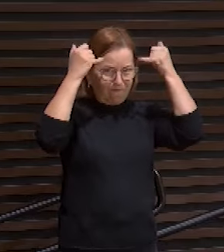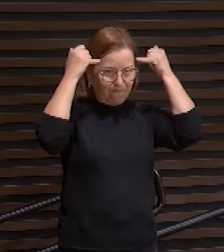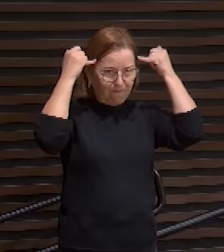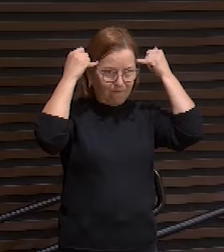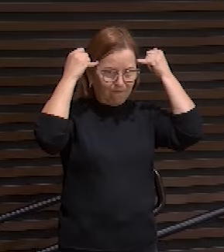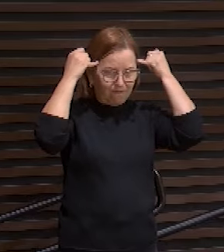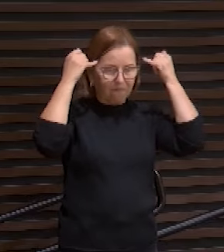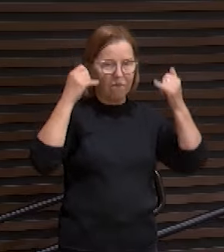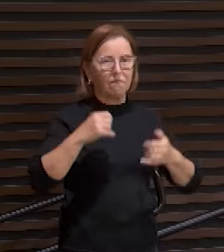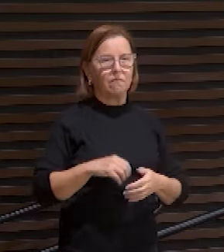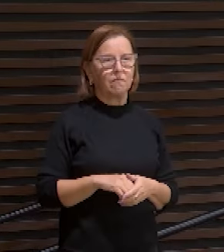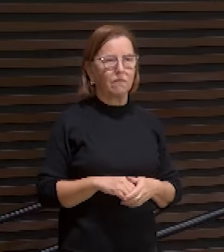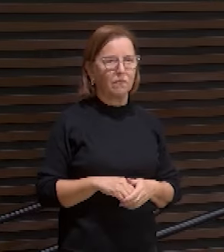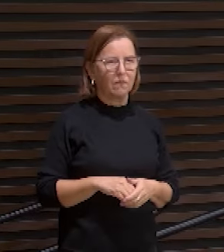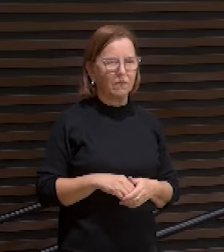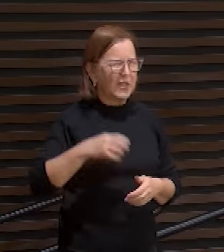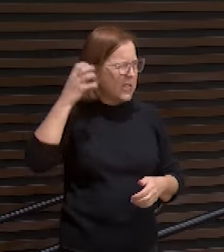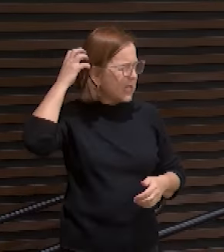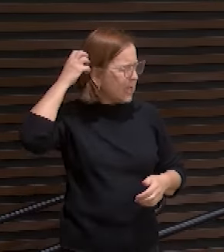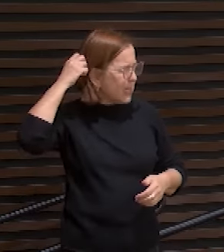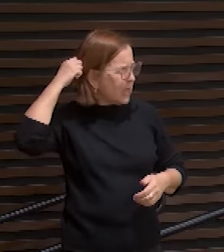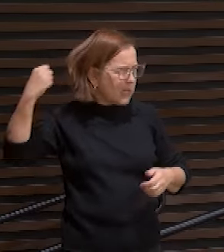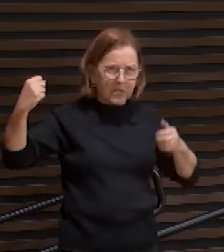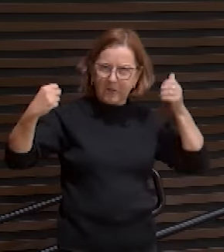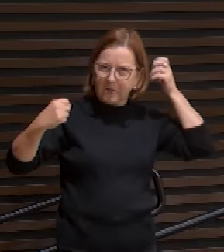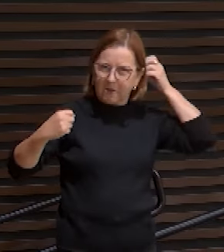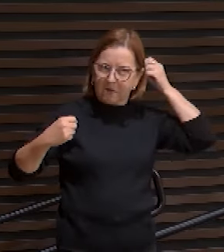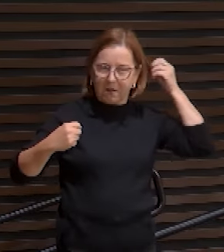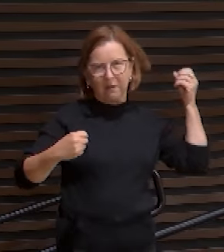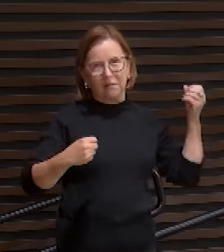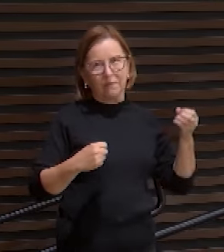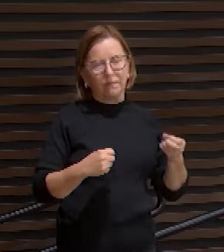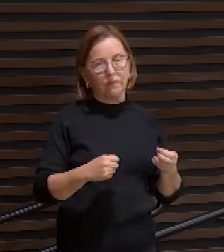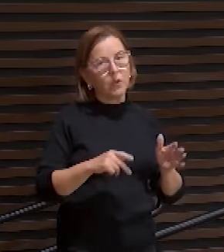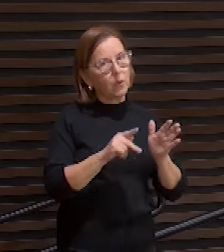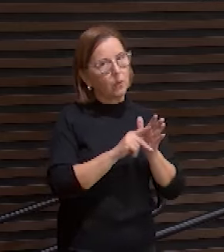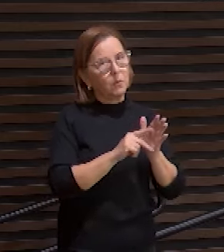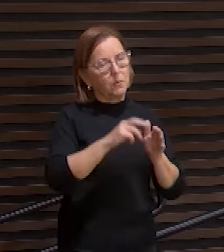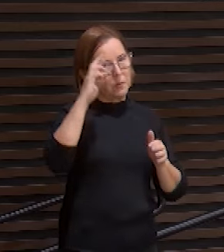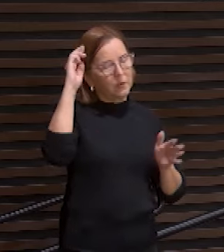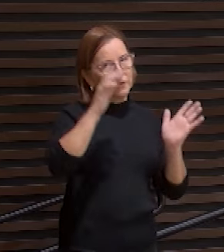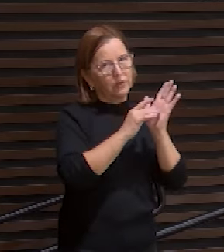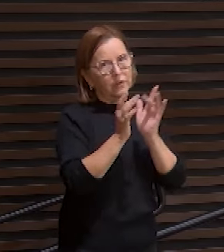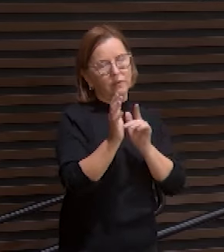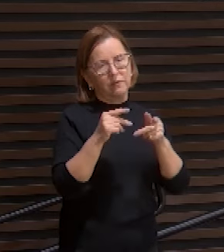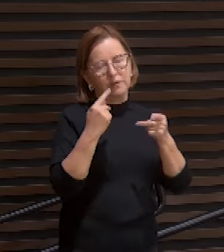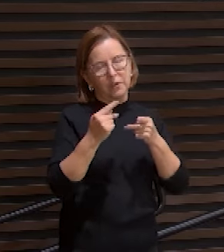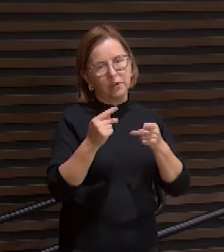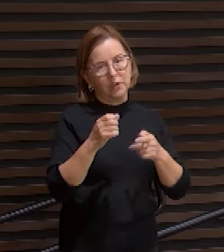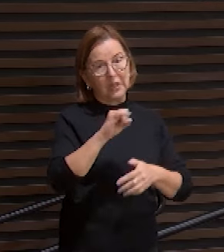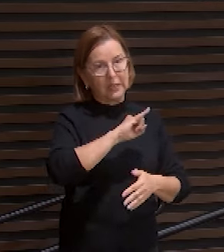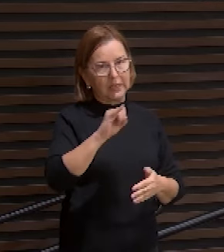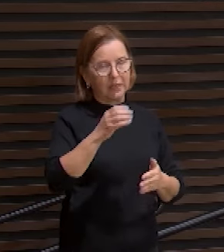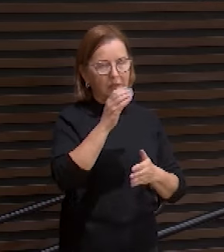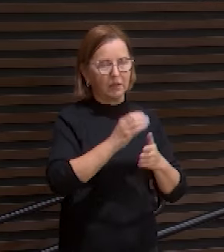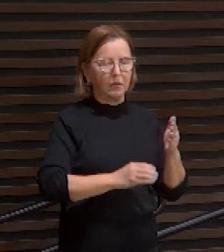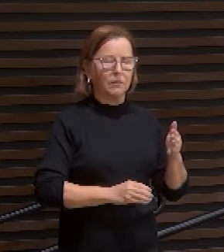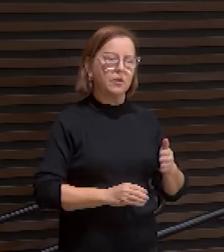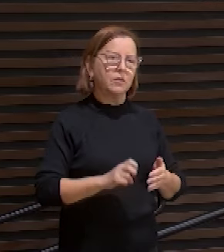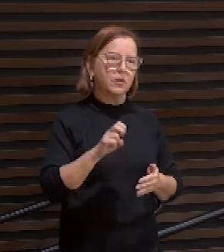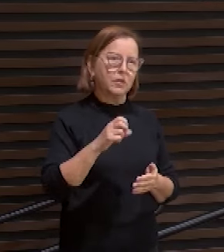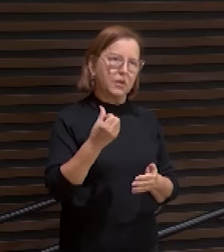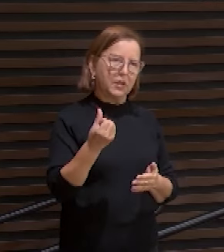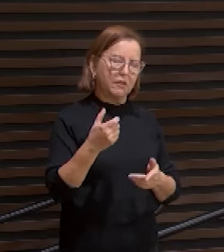E arrancavam os seus cabelos. O próprio Senhor Jesus diz, em Isaías 56, não precisa lá.